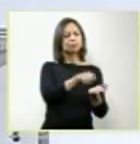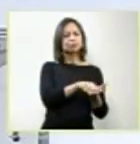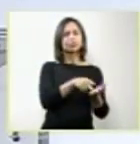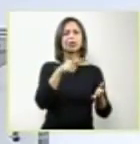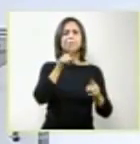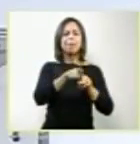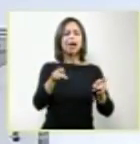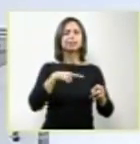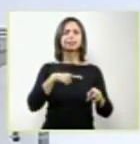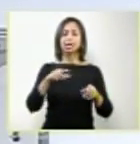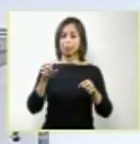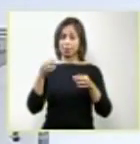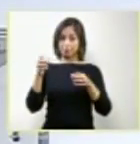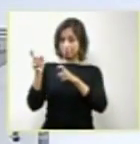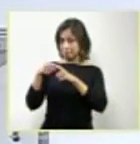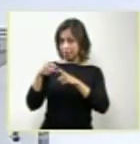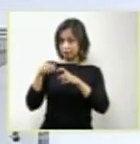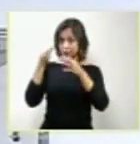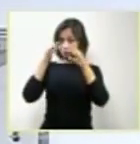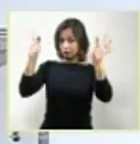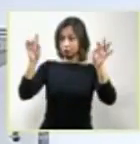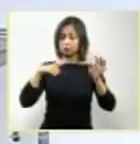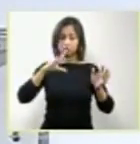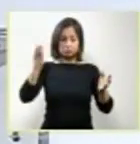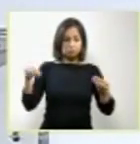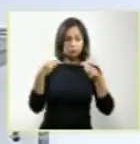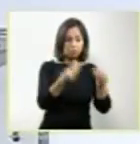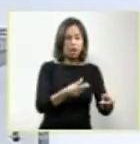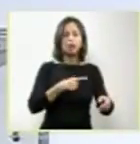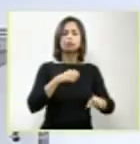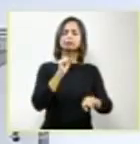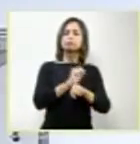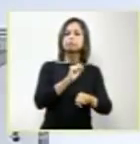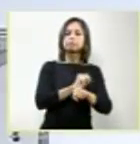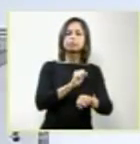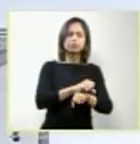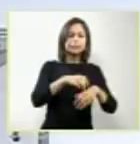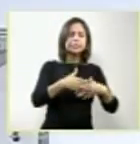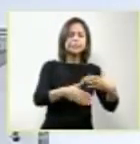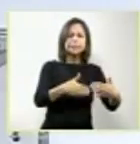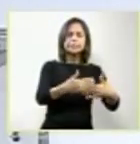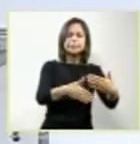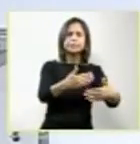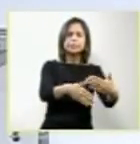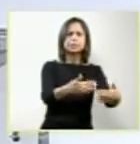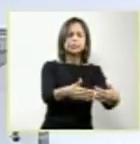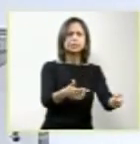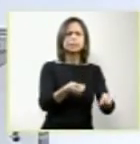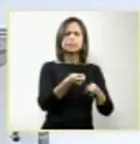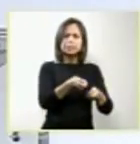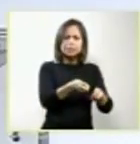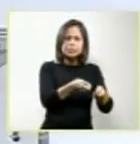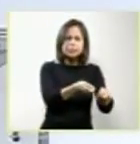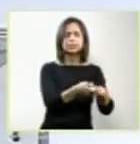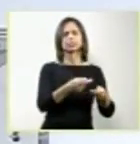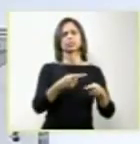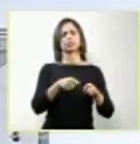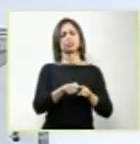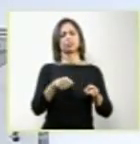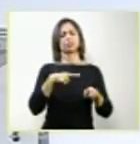nós continuamos artificialmente, submetendo até a tratamentos